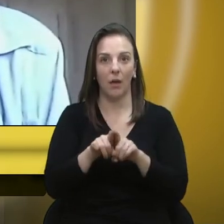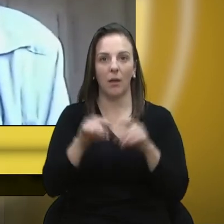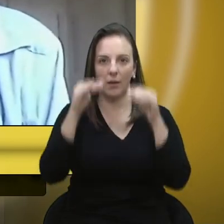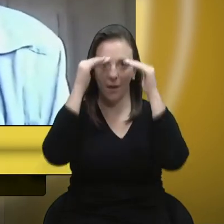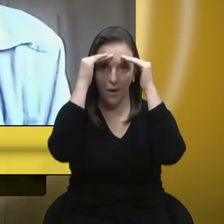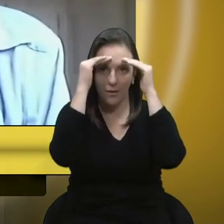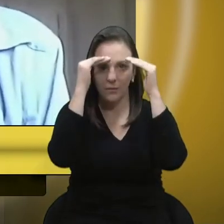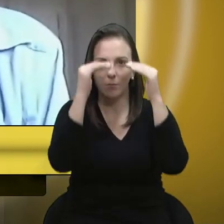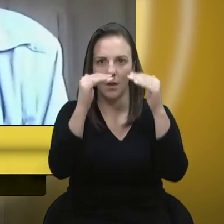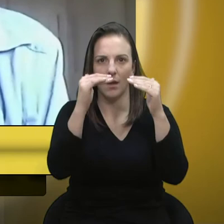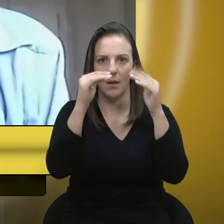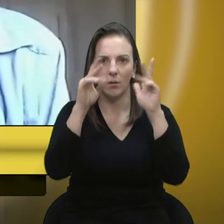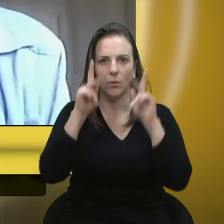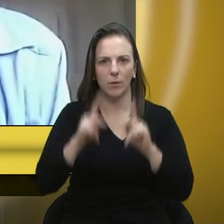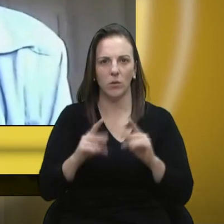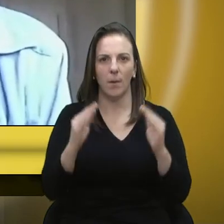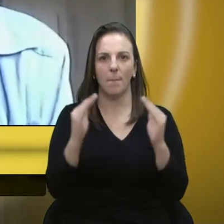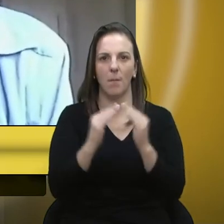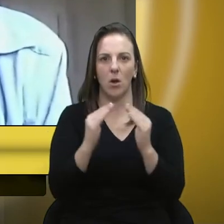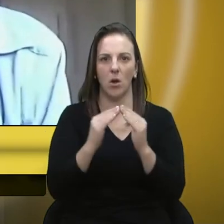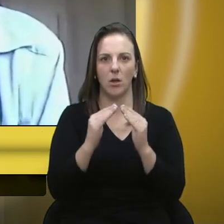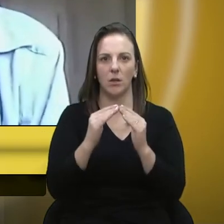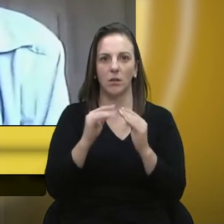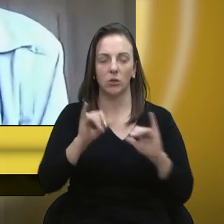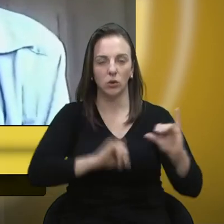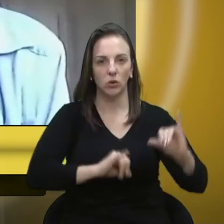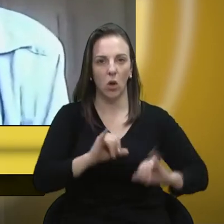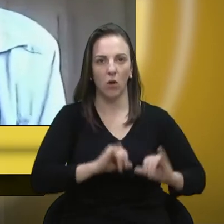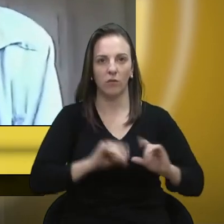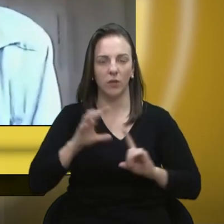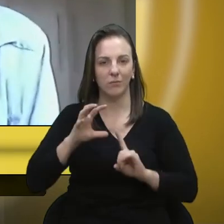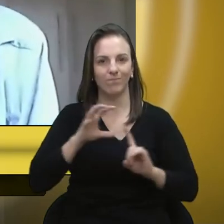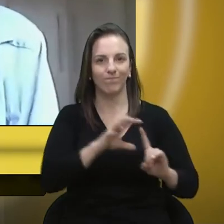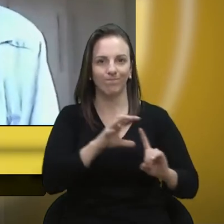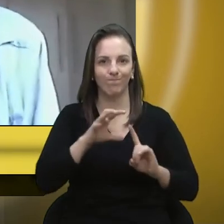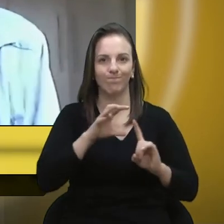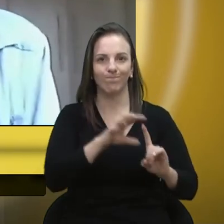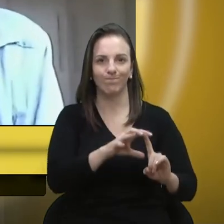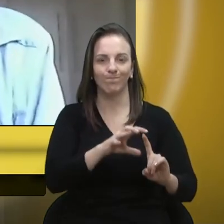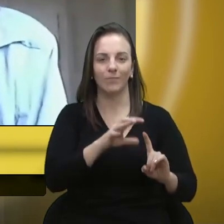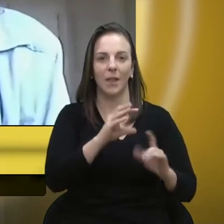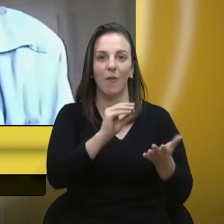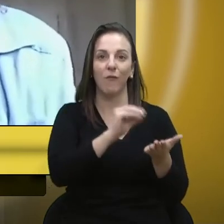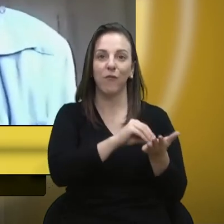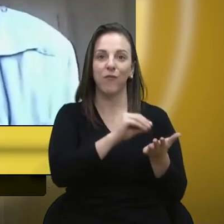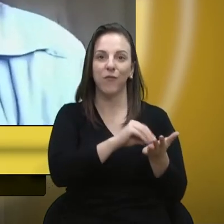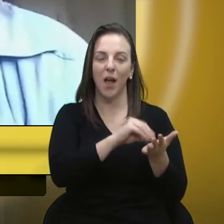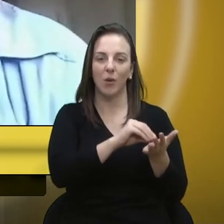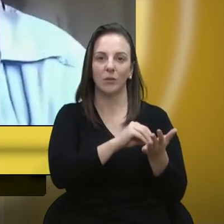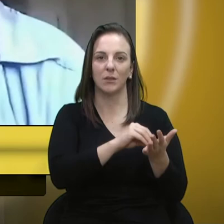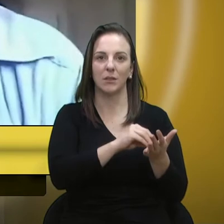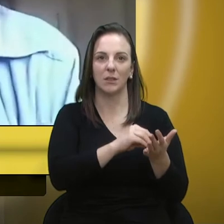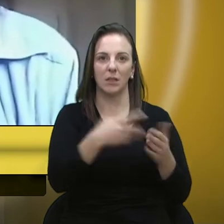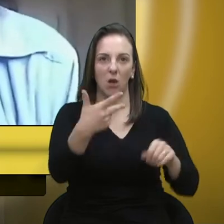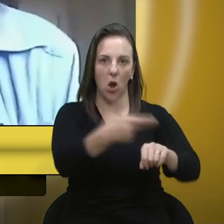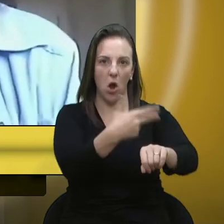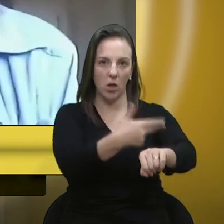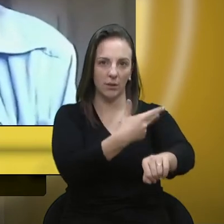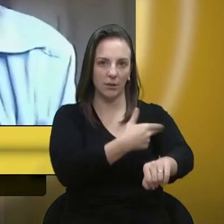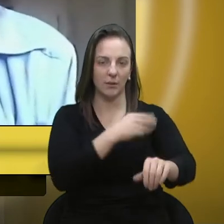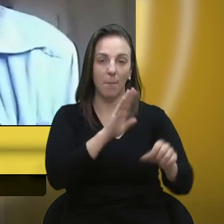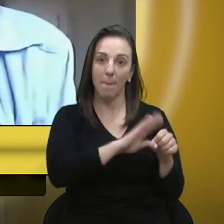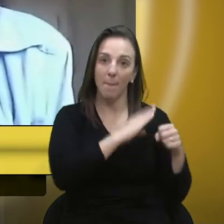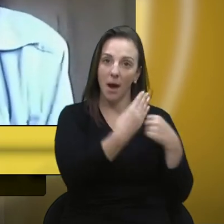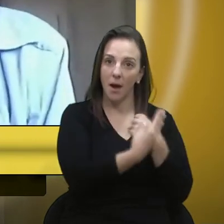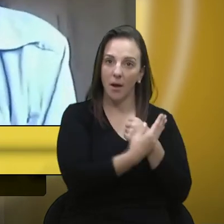moradores que sofrem com a interferência dessa falta de roçada nos seus bairros e no centro da cidade. Então,